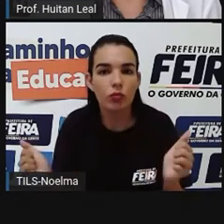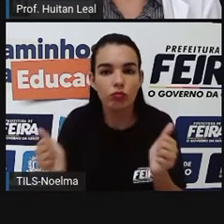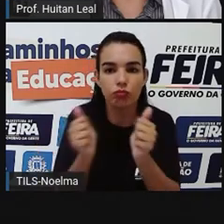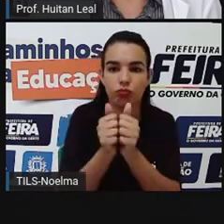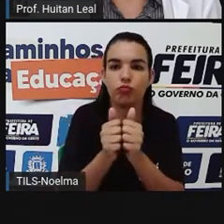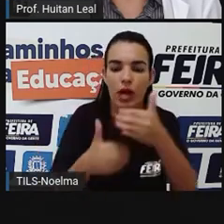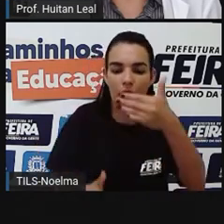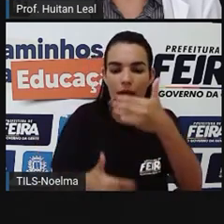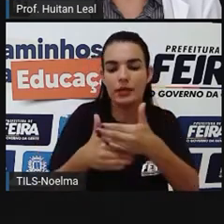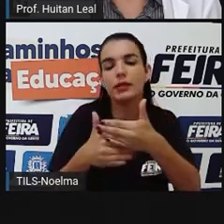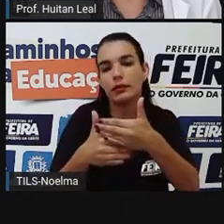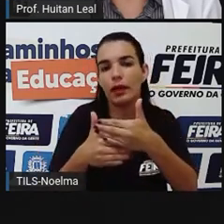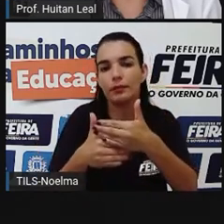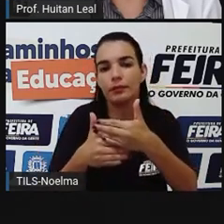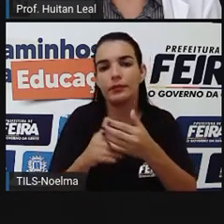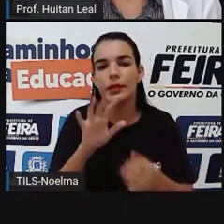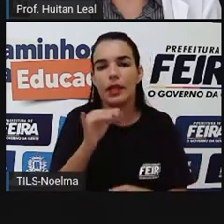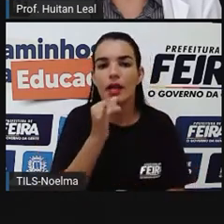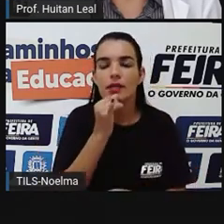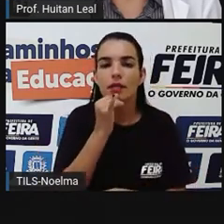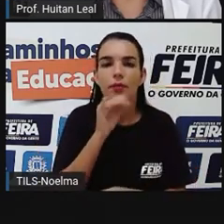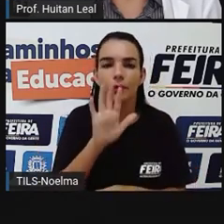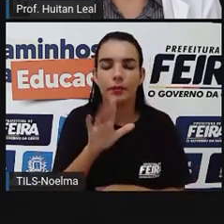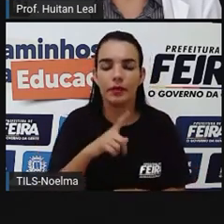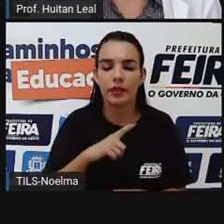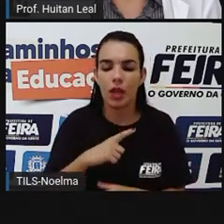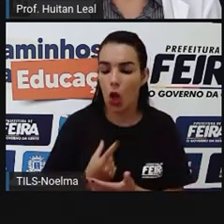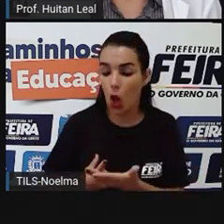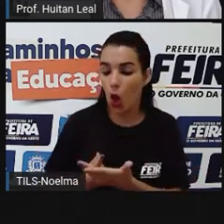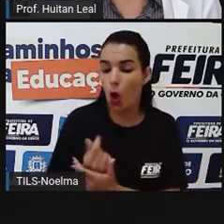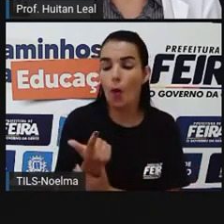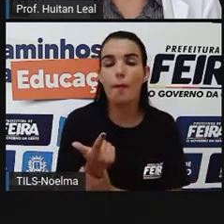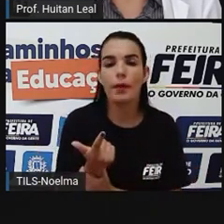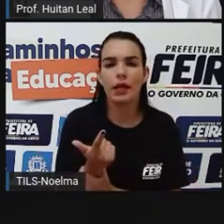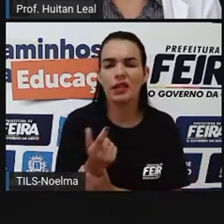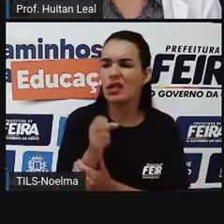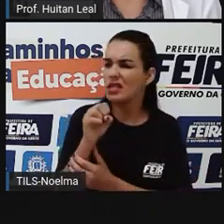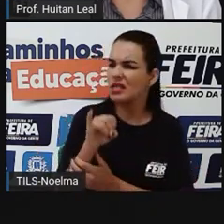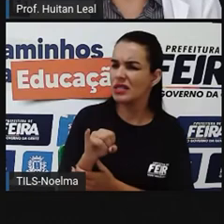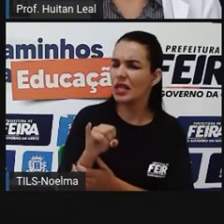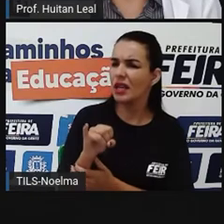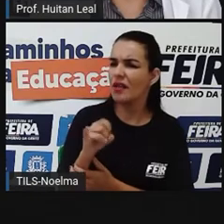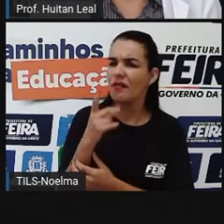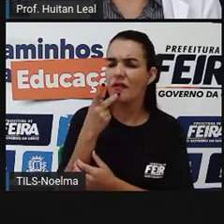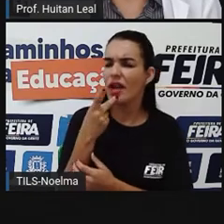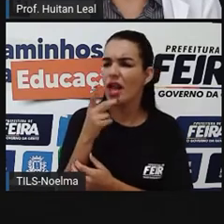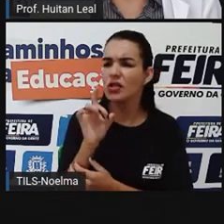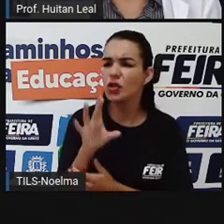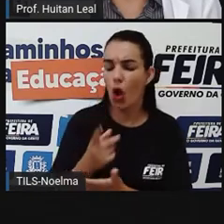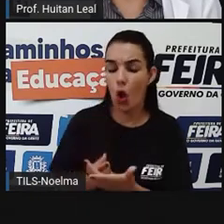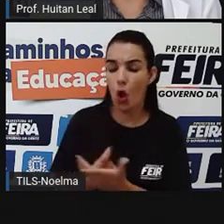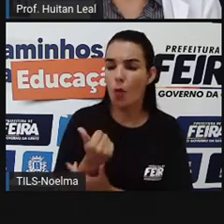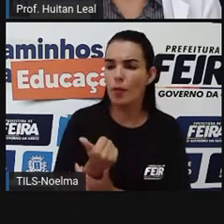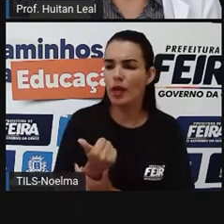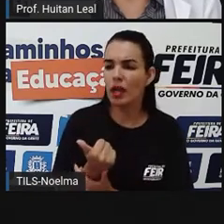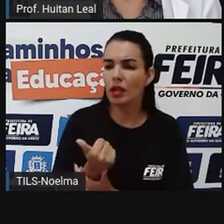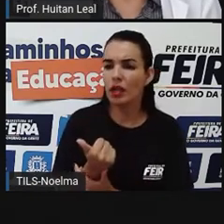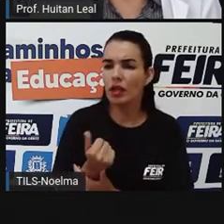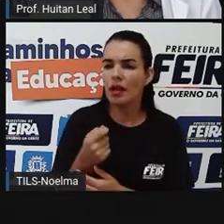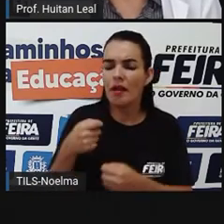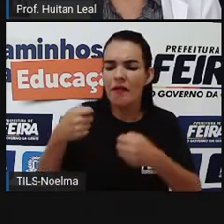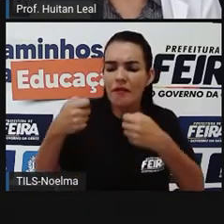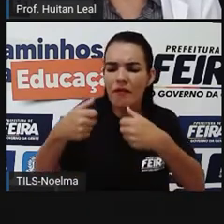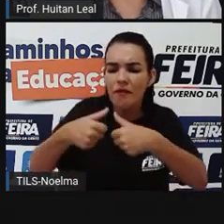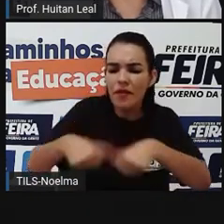Temos aí, comprei. Se eu falar simplesmente o verbo, vai ficar faltando algo para completar o seu